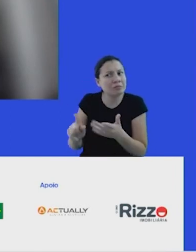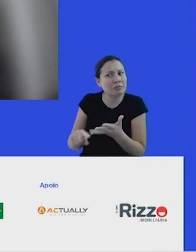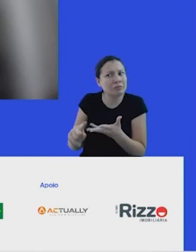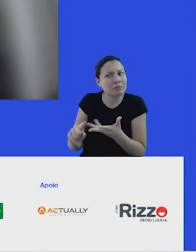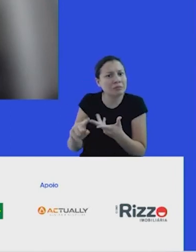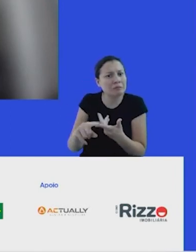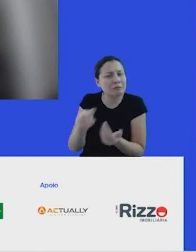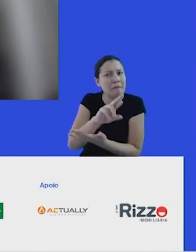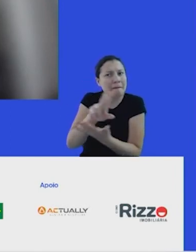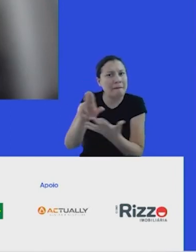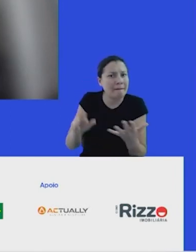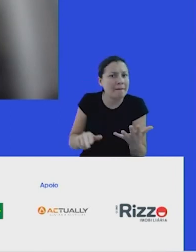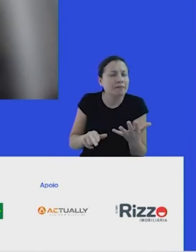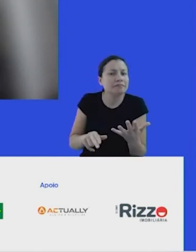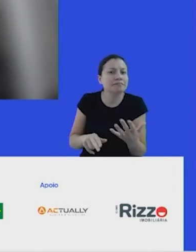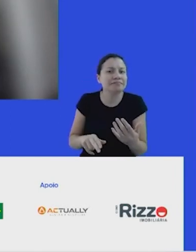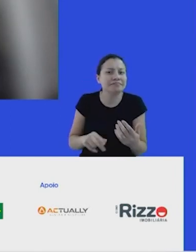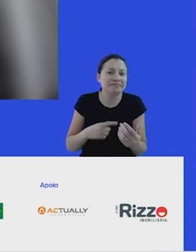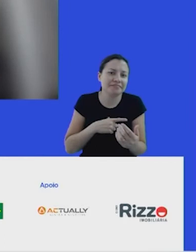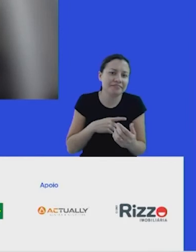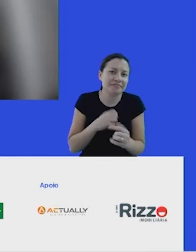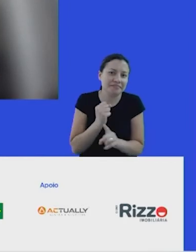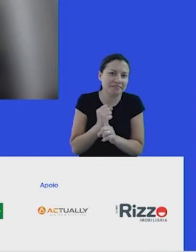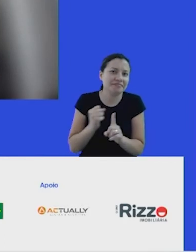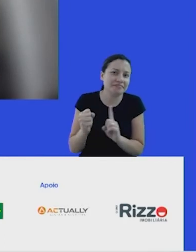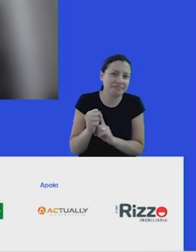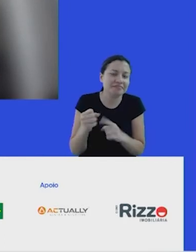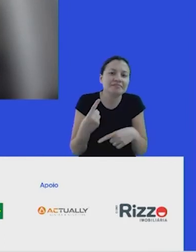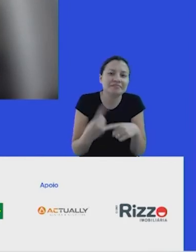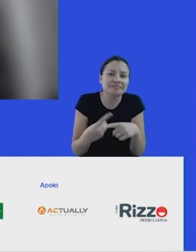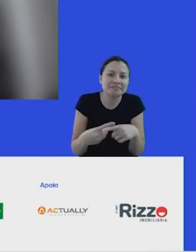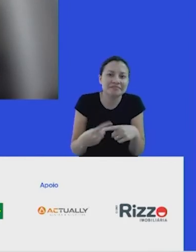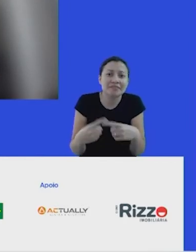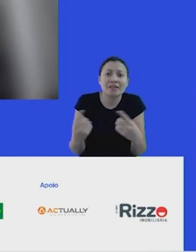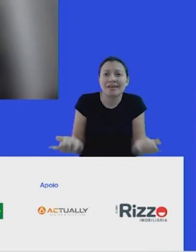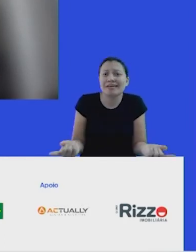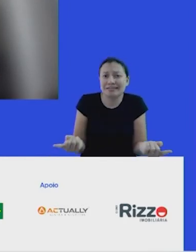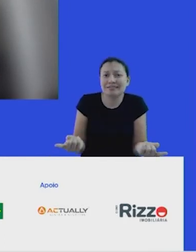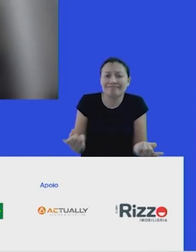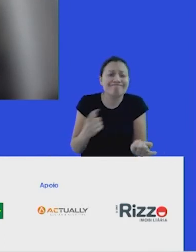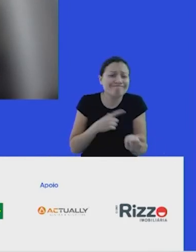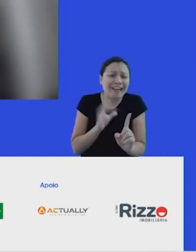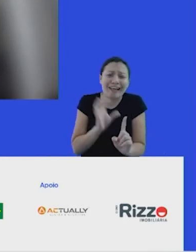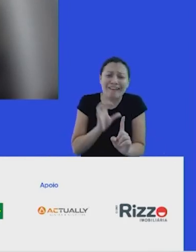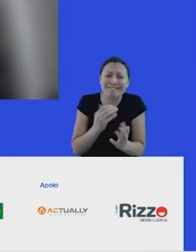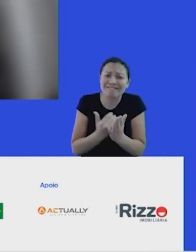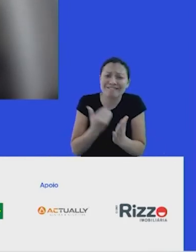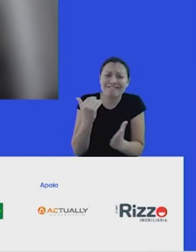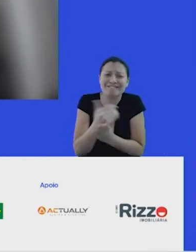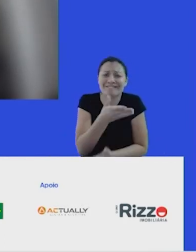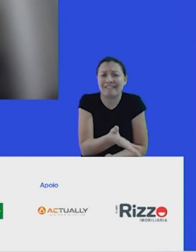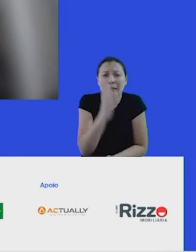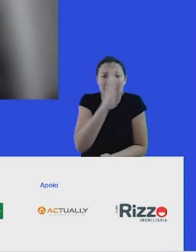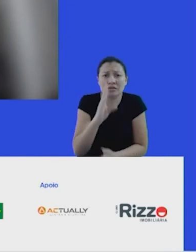diversas. Você trouxe a questão social, por quê, Isabel? Porque talvez seja a mais afeta o Brasil, talvez não afeta tanto alguns países